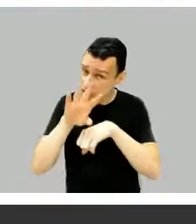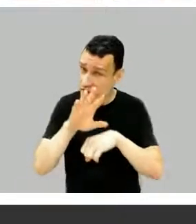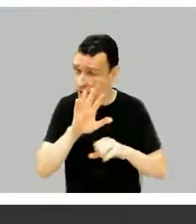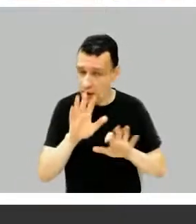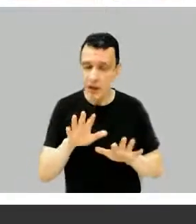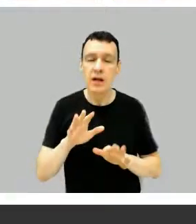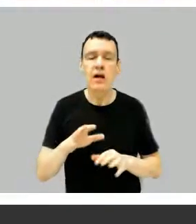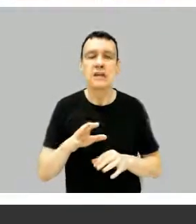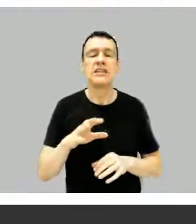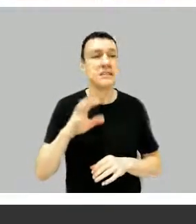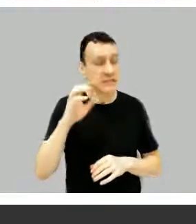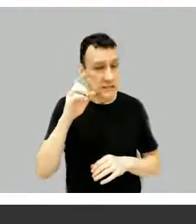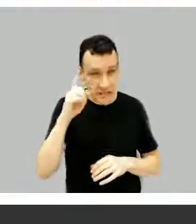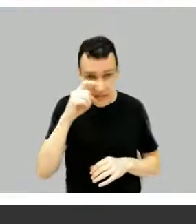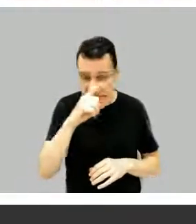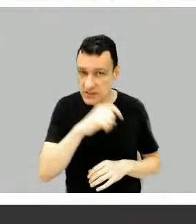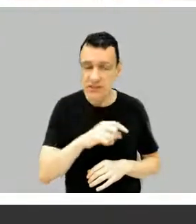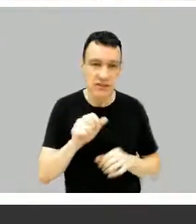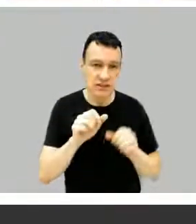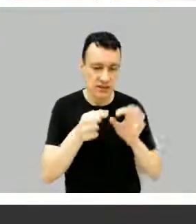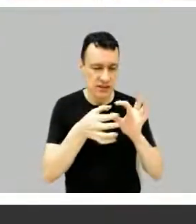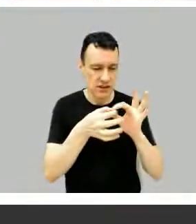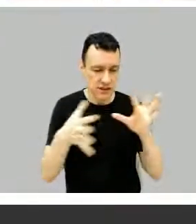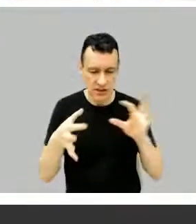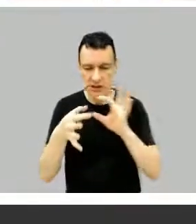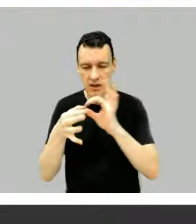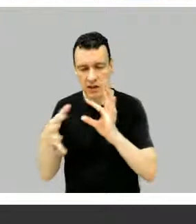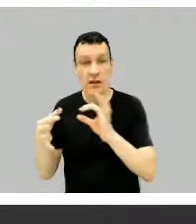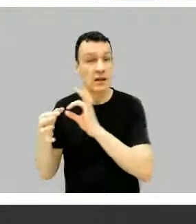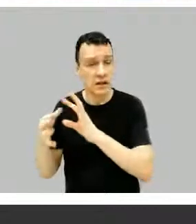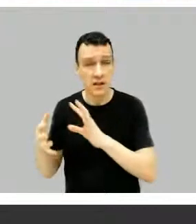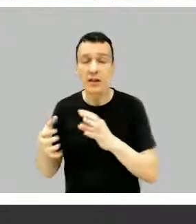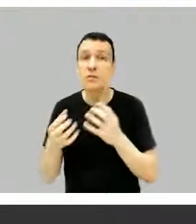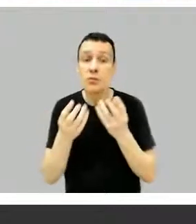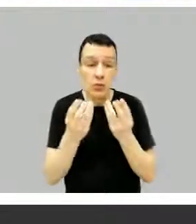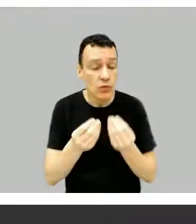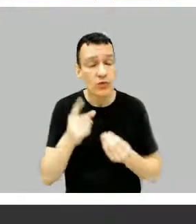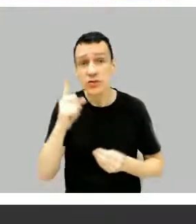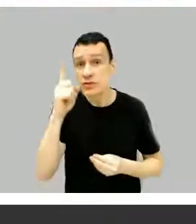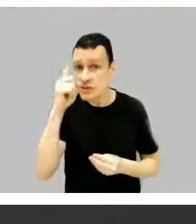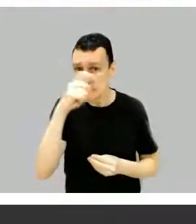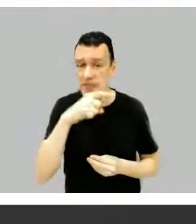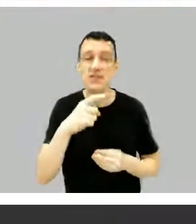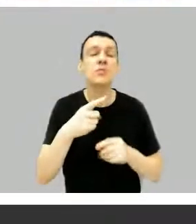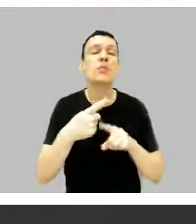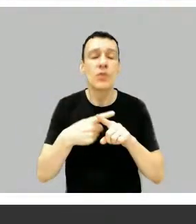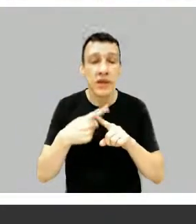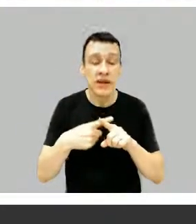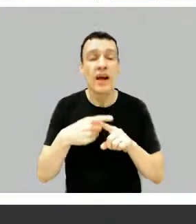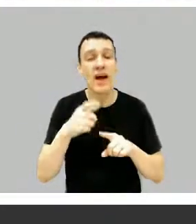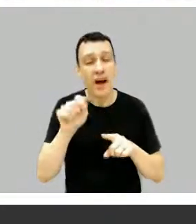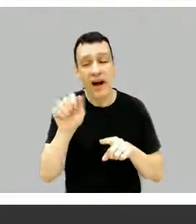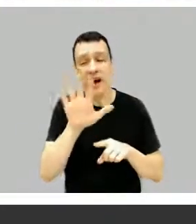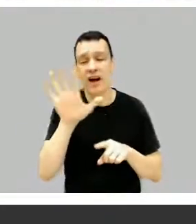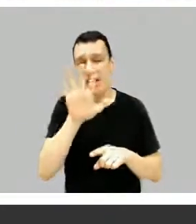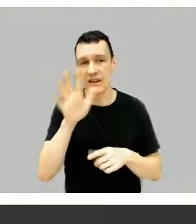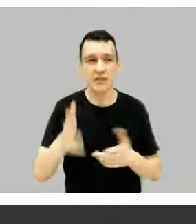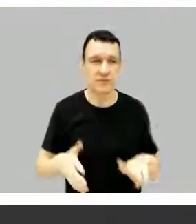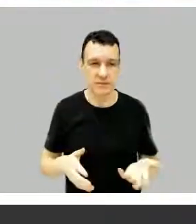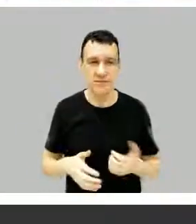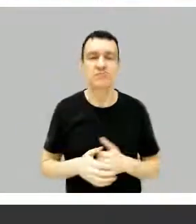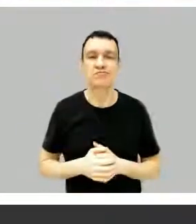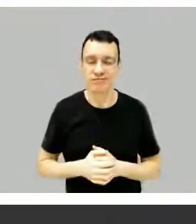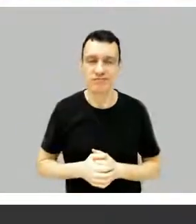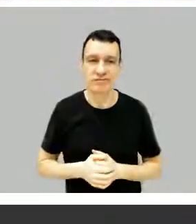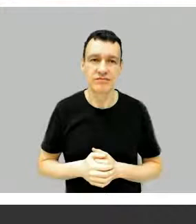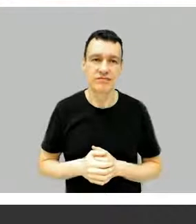pensando em fazer projeto, é um modelo desgraçado para o Brasil, porque é caro. É, não é todo o player que consegue fazer